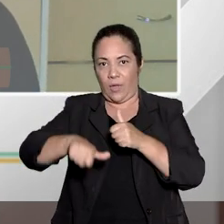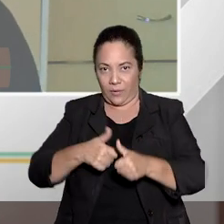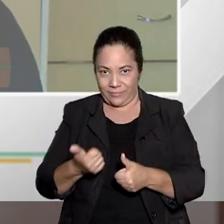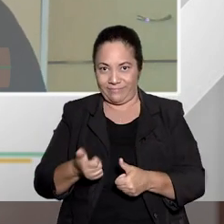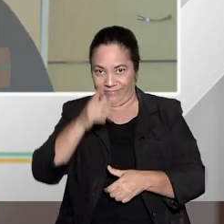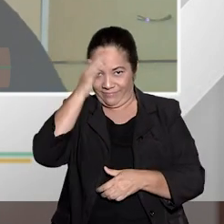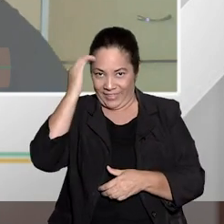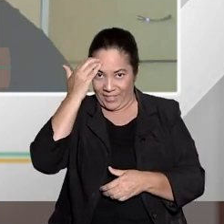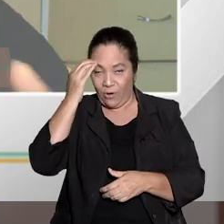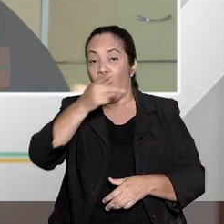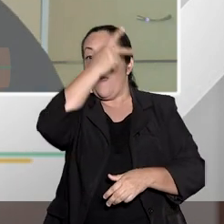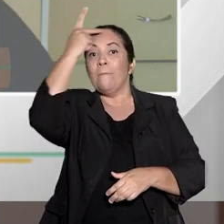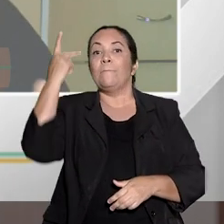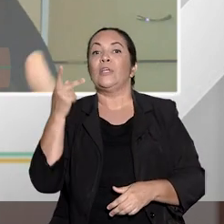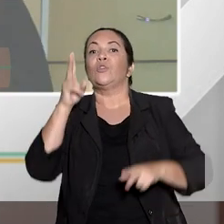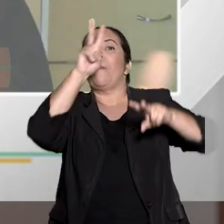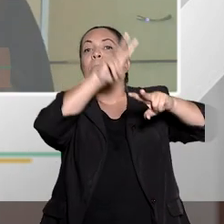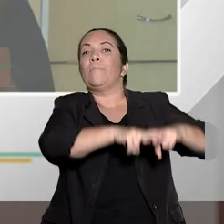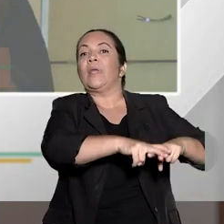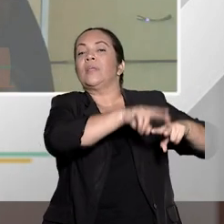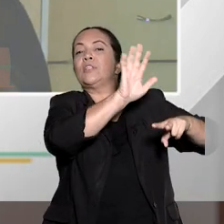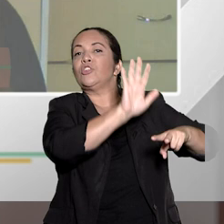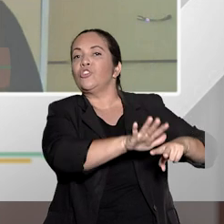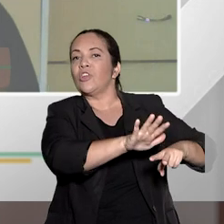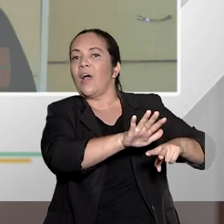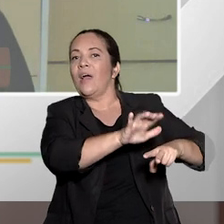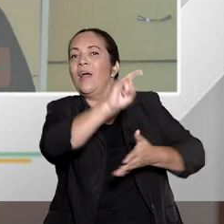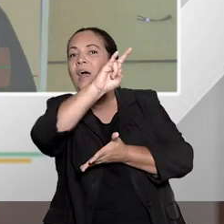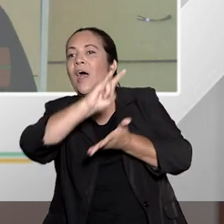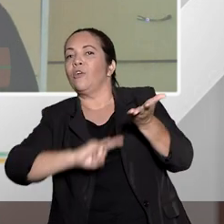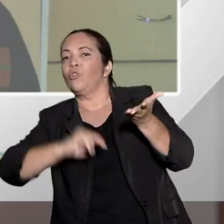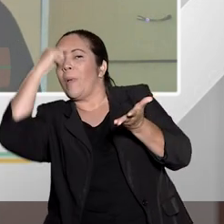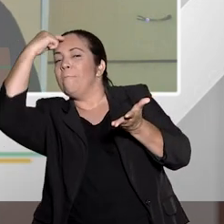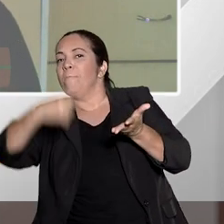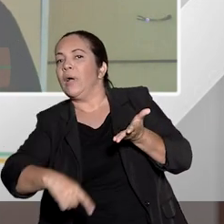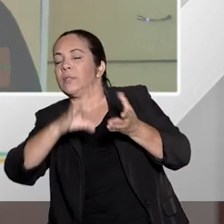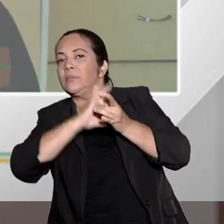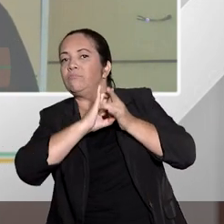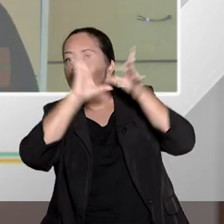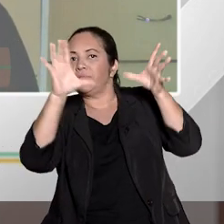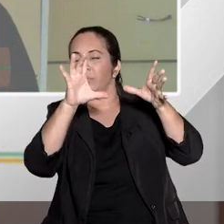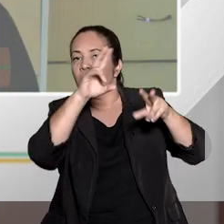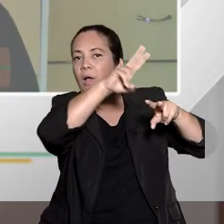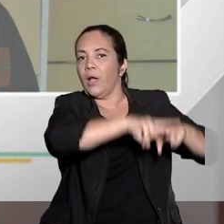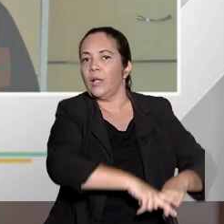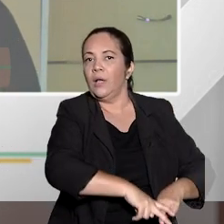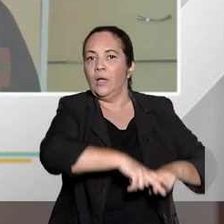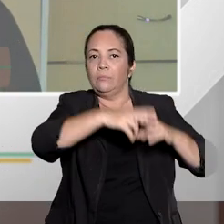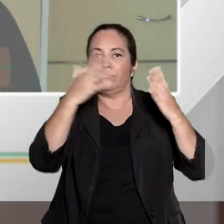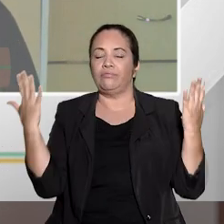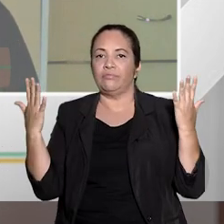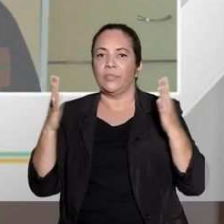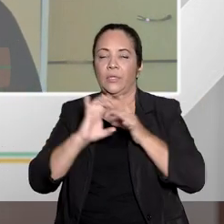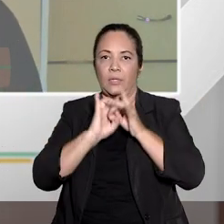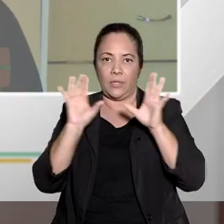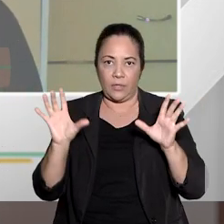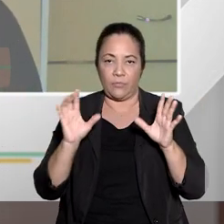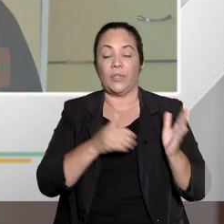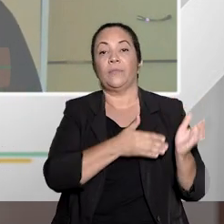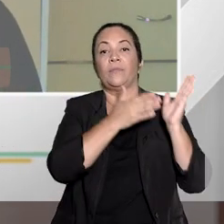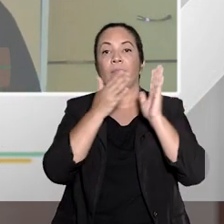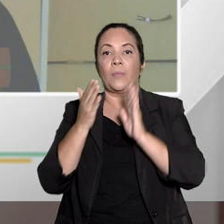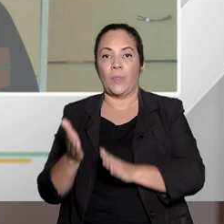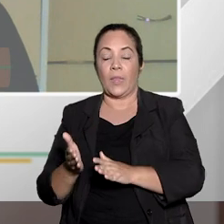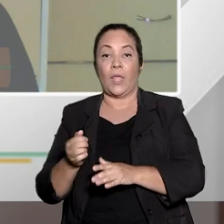estava presa e ela vai ser tirada da cadeia, ela vai ser colocada em liberdade. E a última